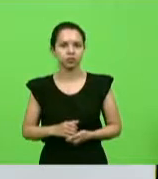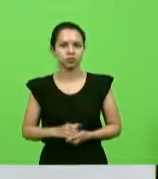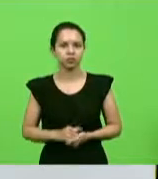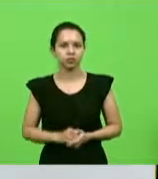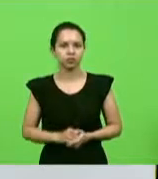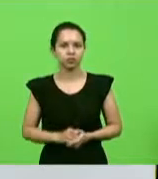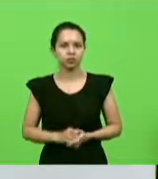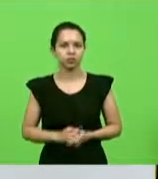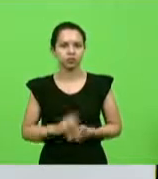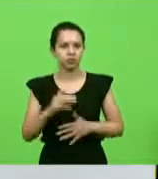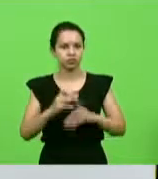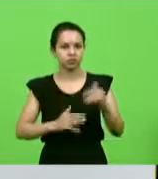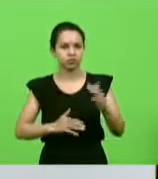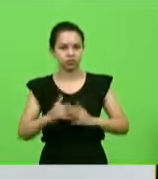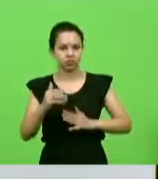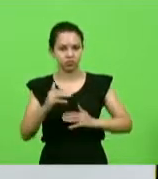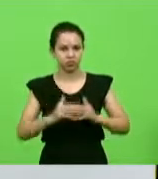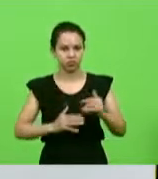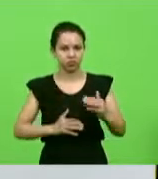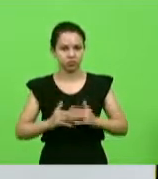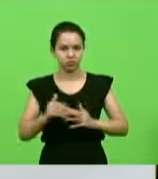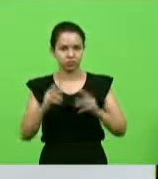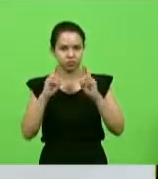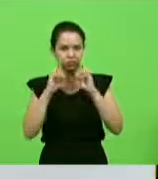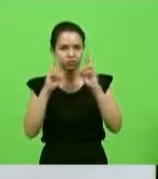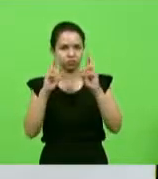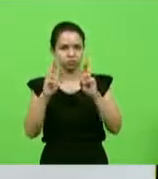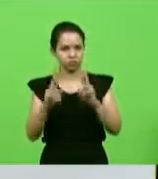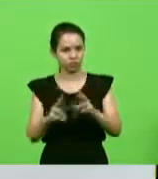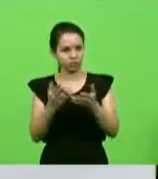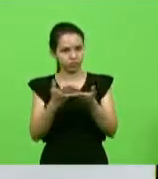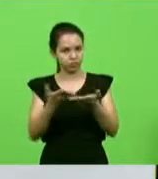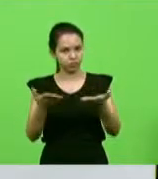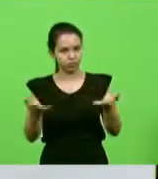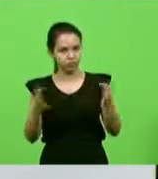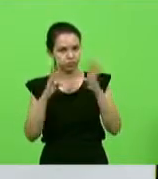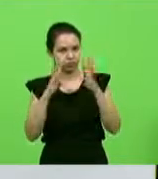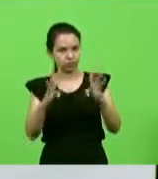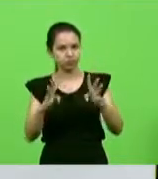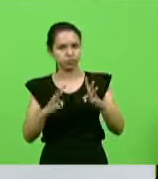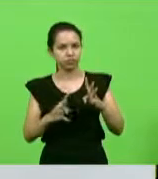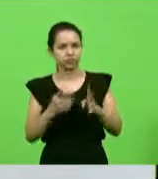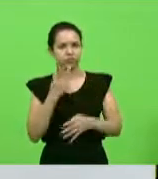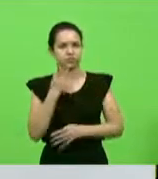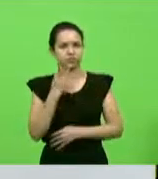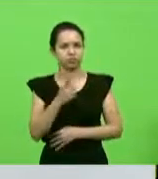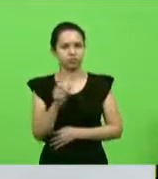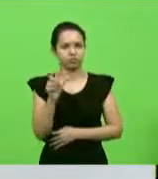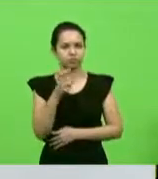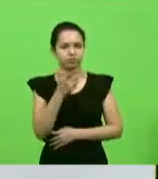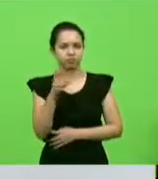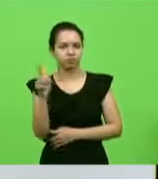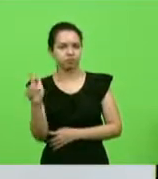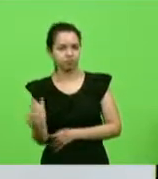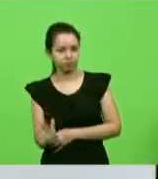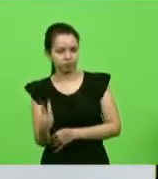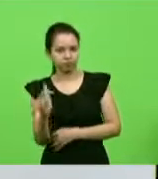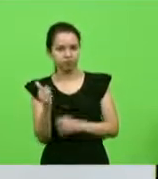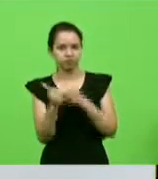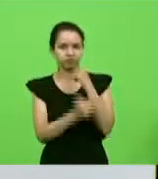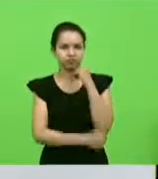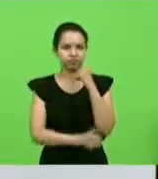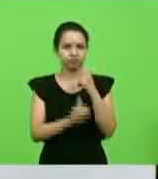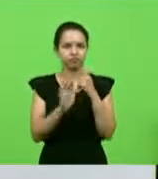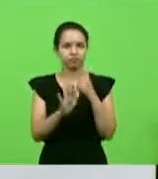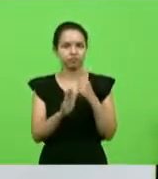Dos atos, vamos lá, em respeito a quem está nos ouvindo, que eu ia falar cagada, mas eu vou falar dos atos do